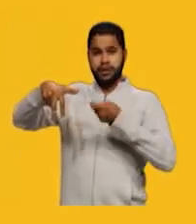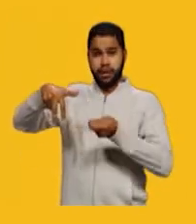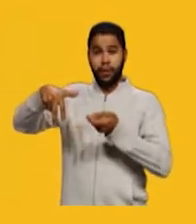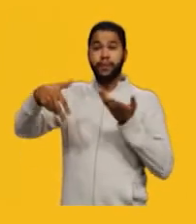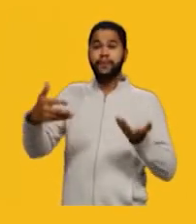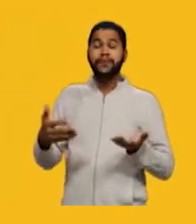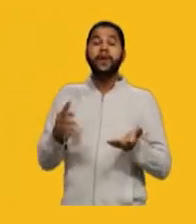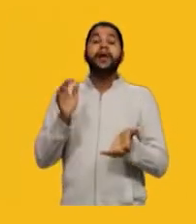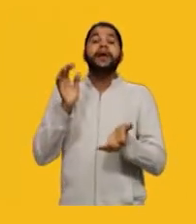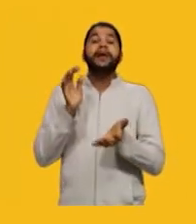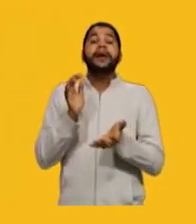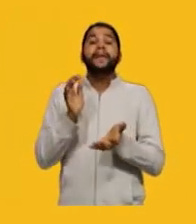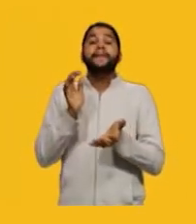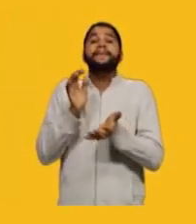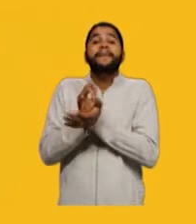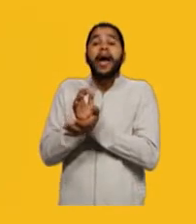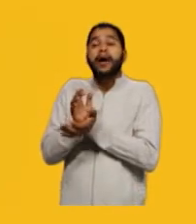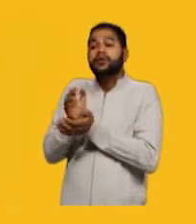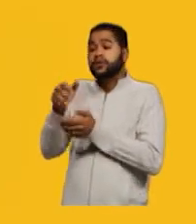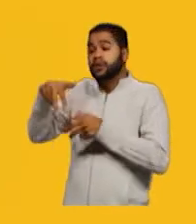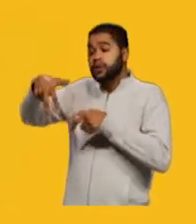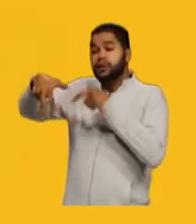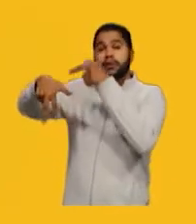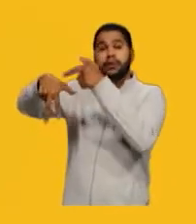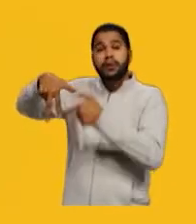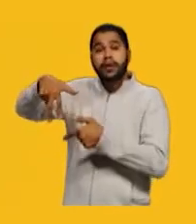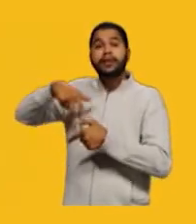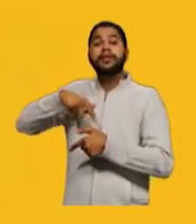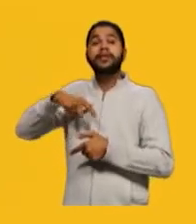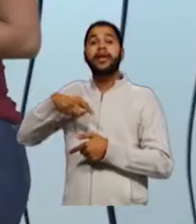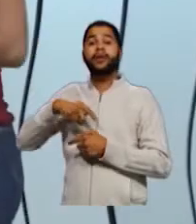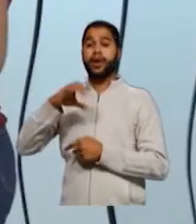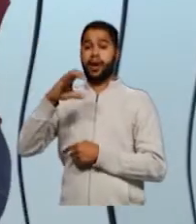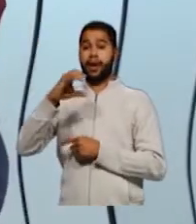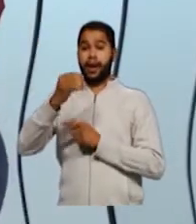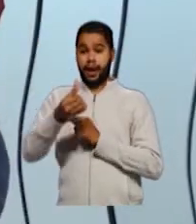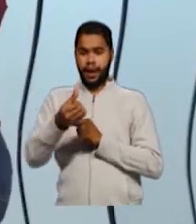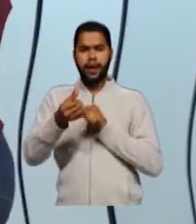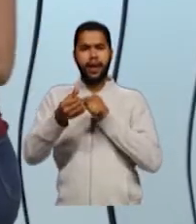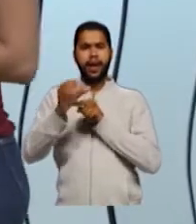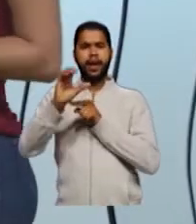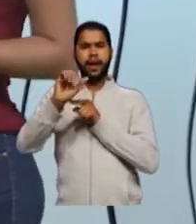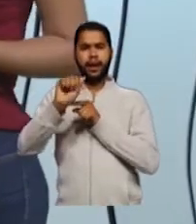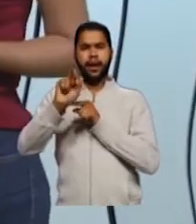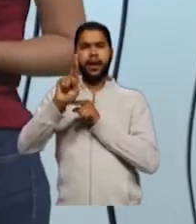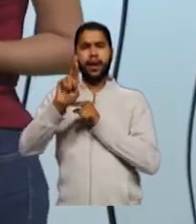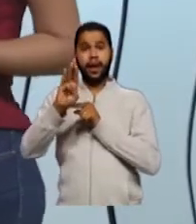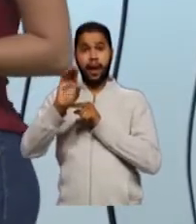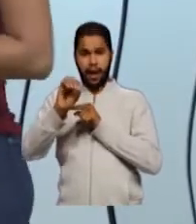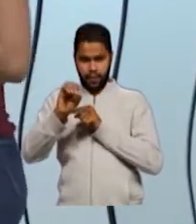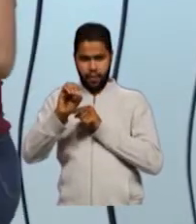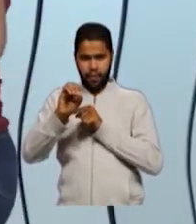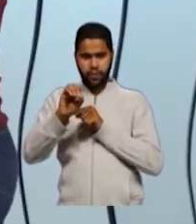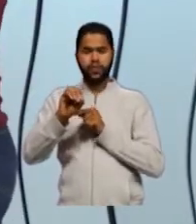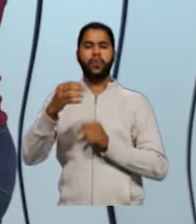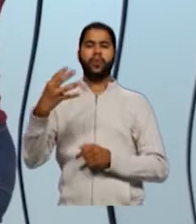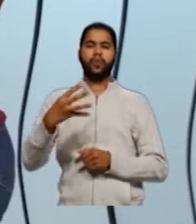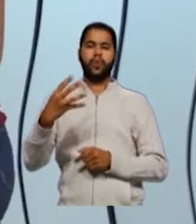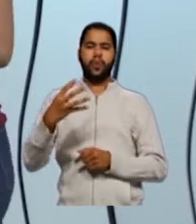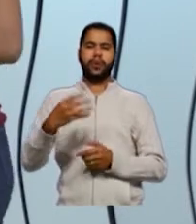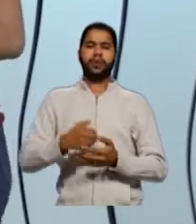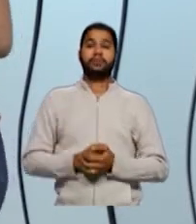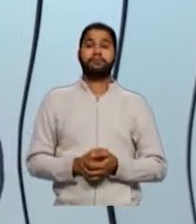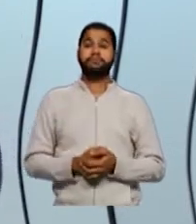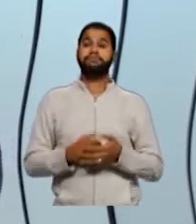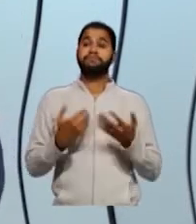parte do corpo do Nenalkid existe carbono quaternário? E aí ele te dá as alternativas de A a E.